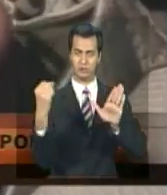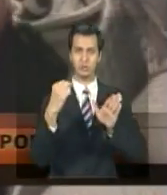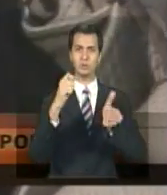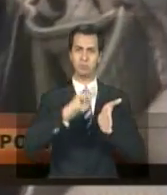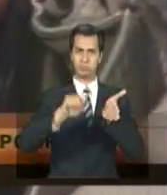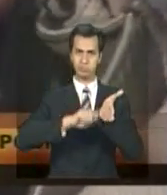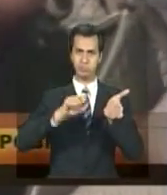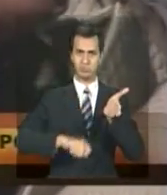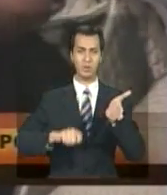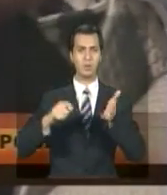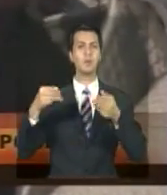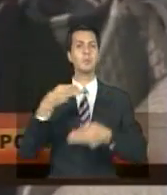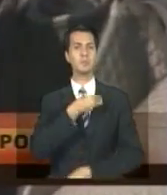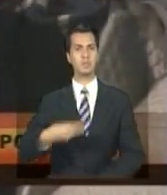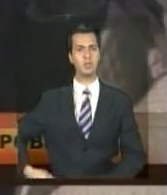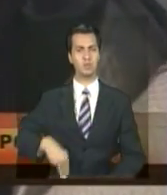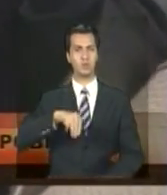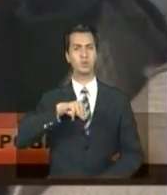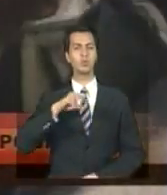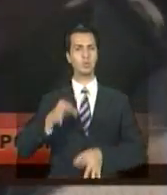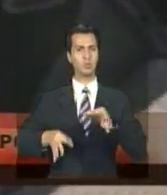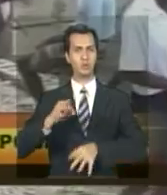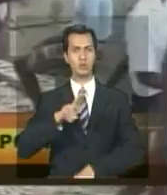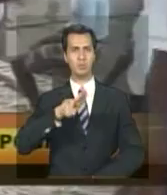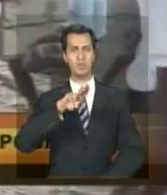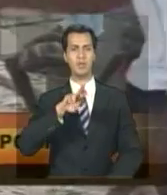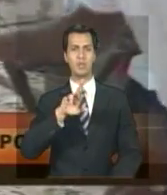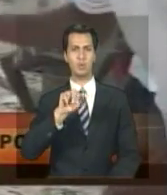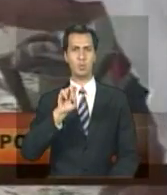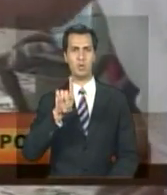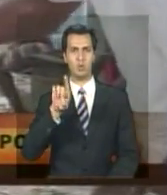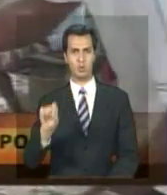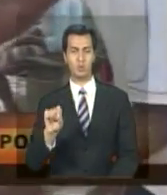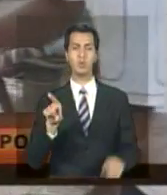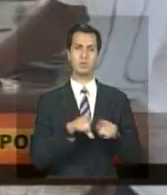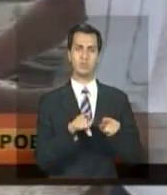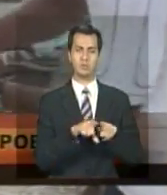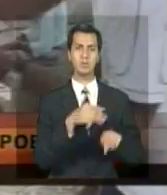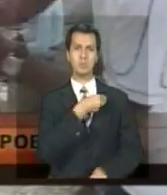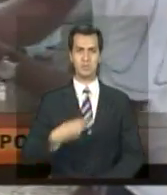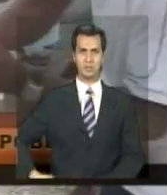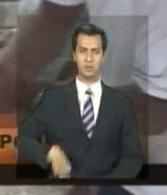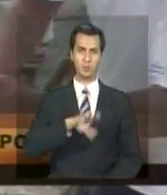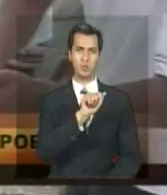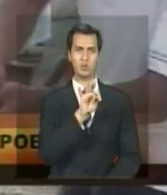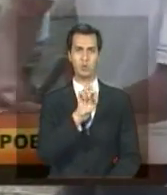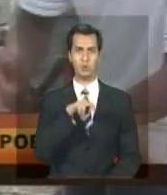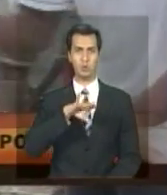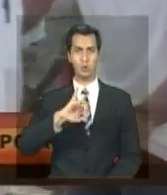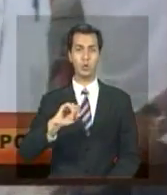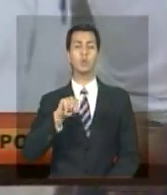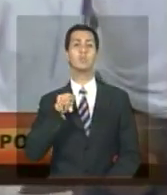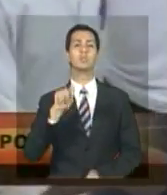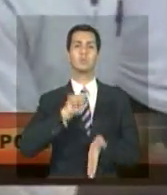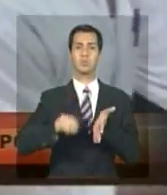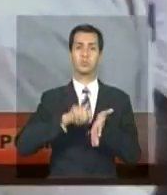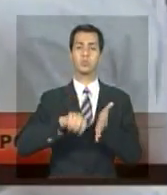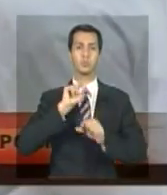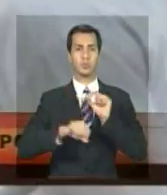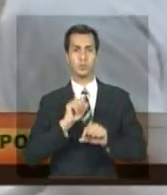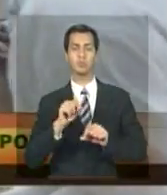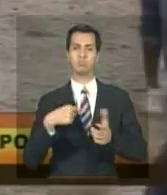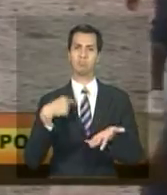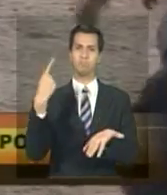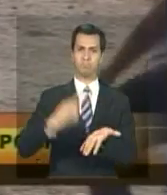ministros da Justiça José Eduardo Cardoso e das Relações Exteriores Antônio Patriota destacaram os acordos de